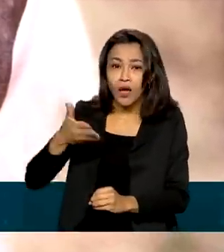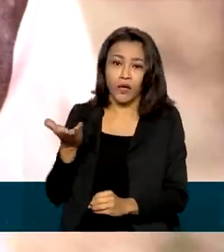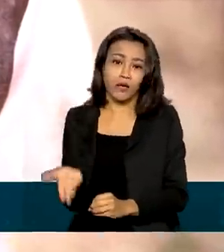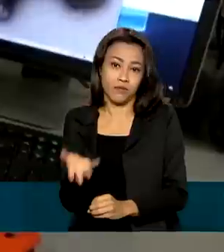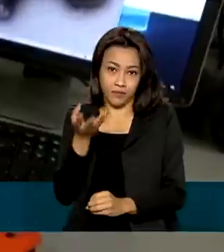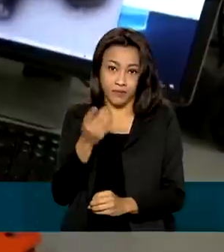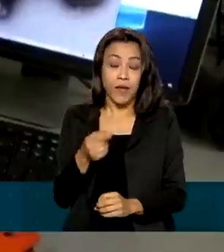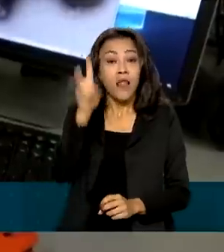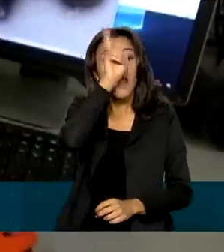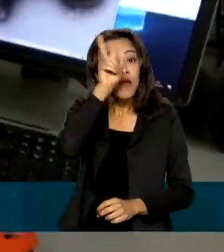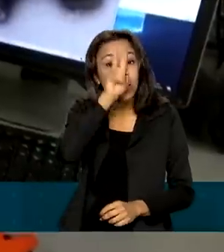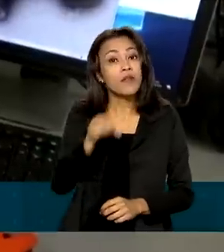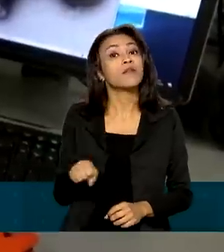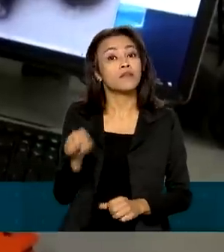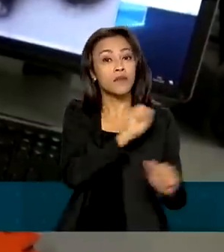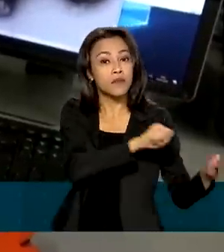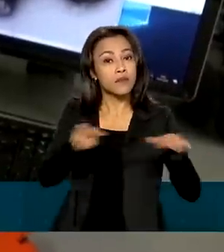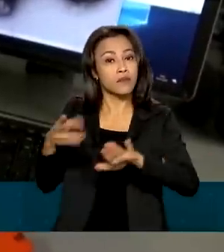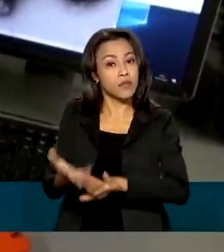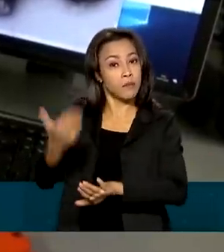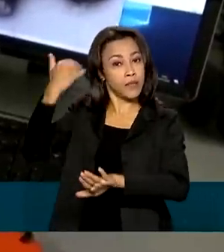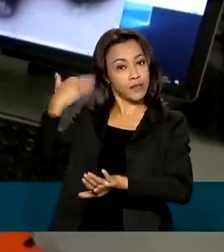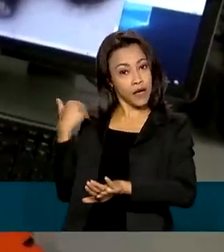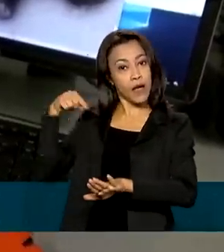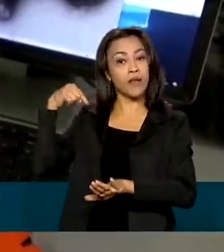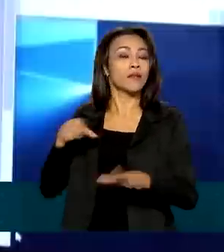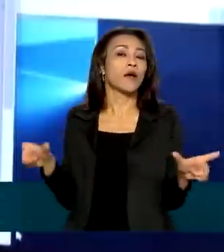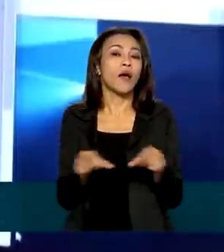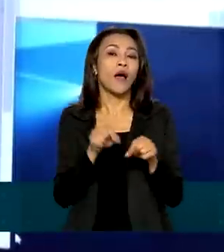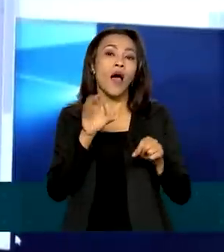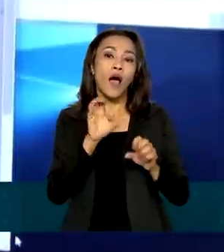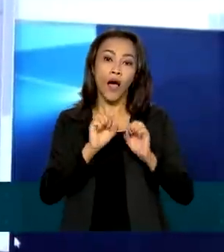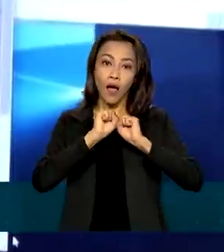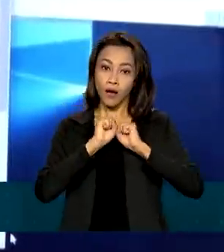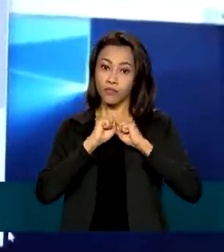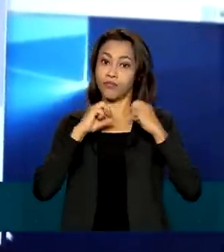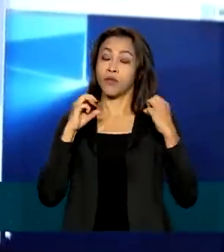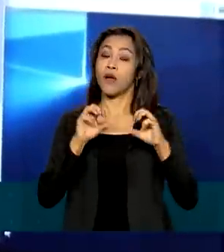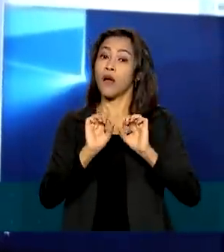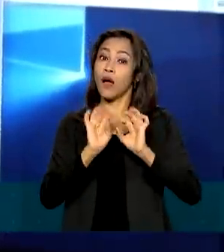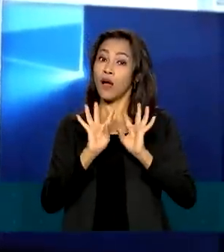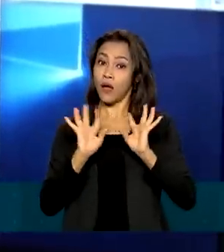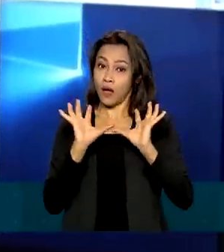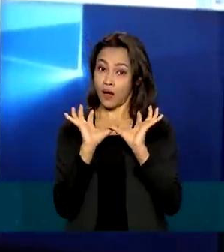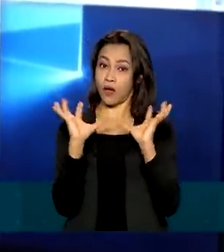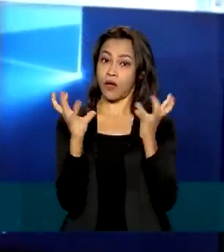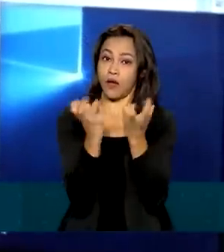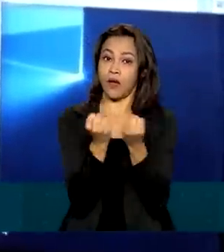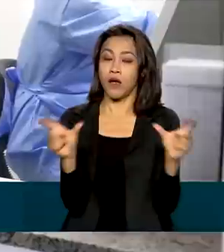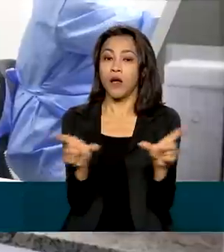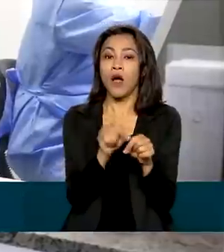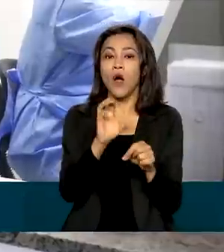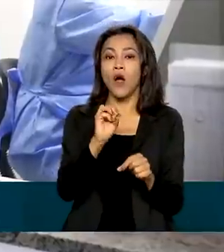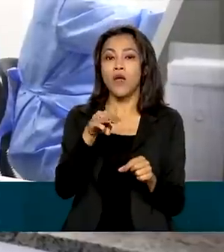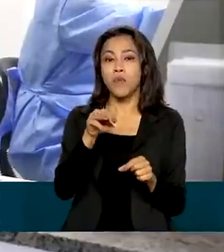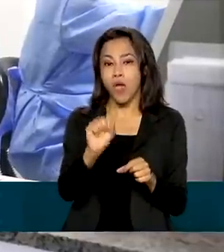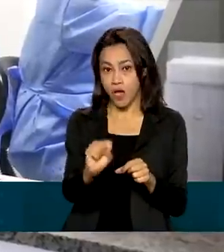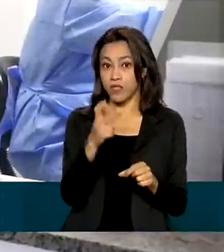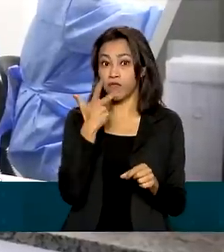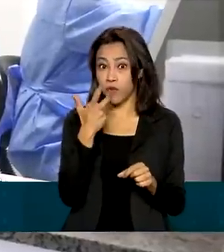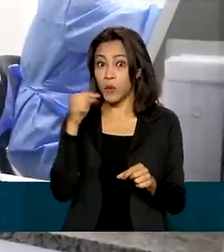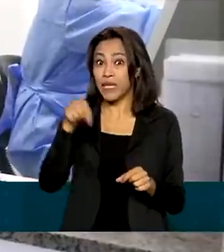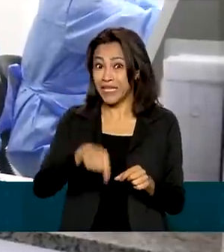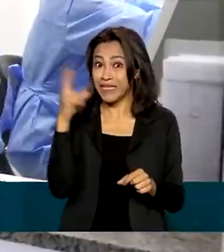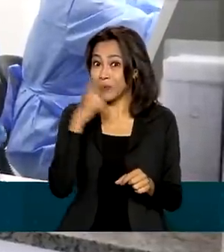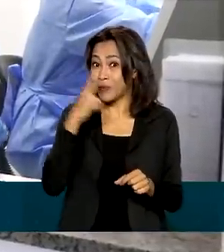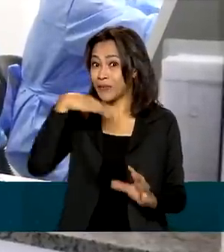semana passada, a Organização Mundial da Saúde declarou a monkeypox Emergência de Saúde Pública de Interesse Internacional.